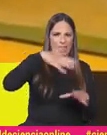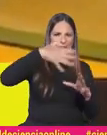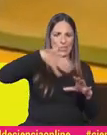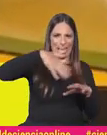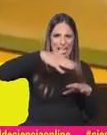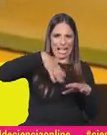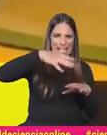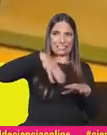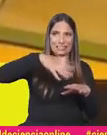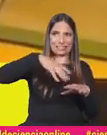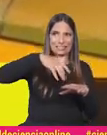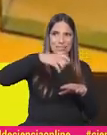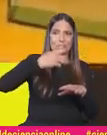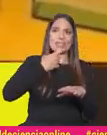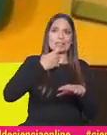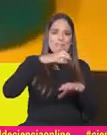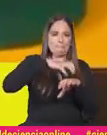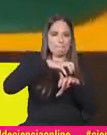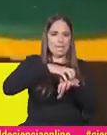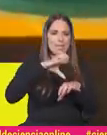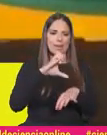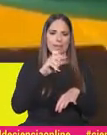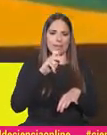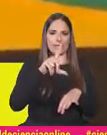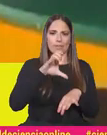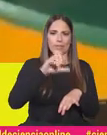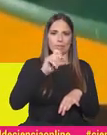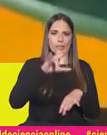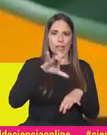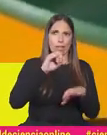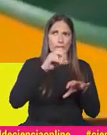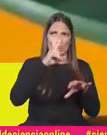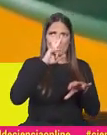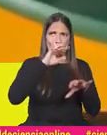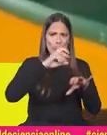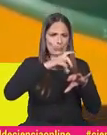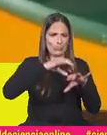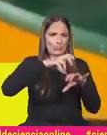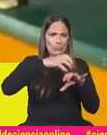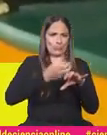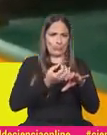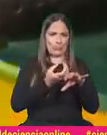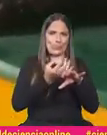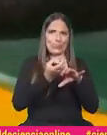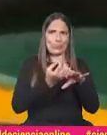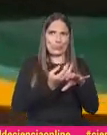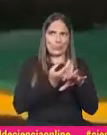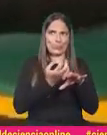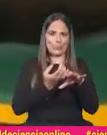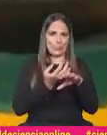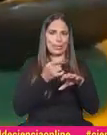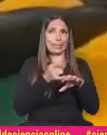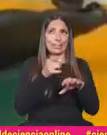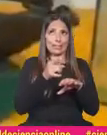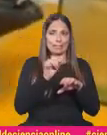alumínio em cima de um calcário, começa a formar-se um gás que se vê pelo borbilhar no ácido. Esta